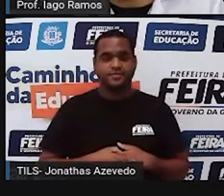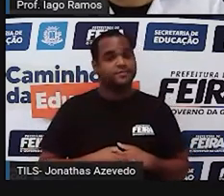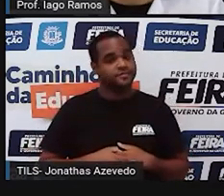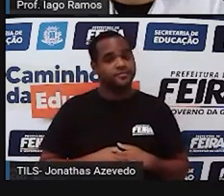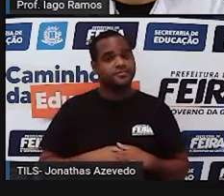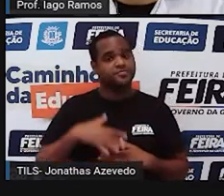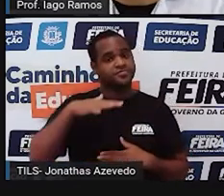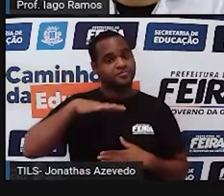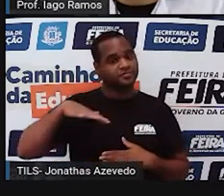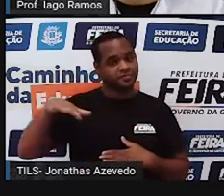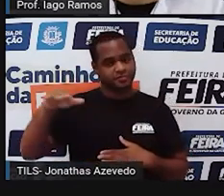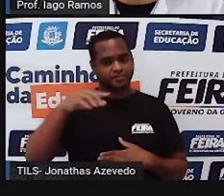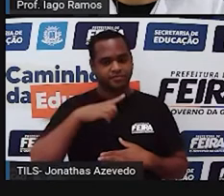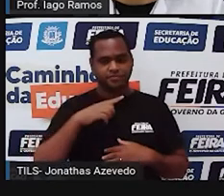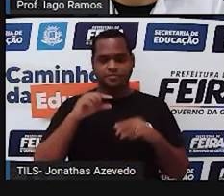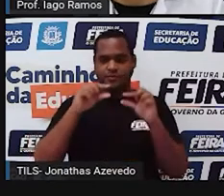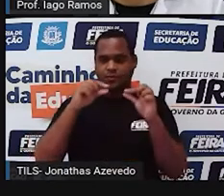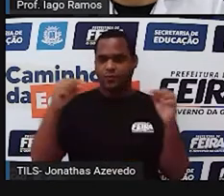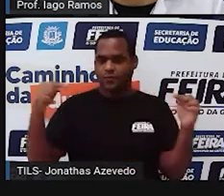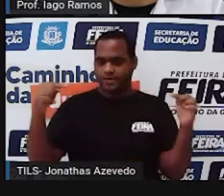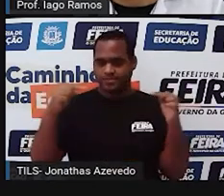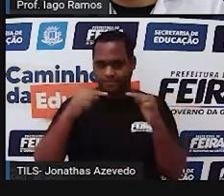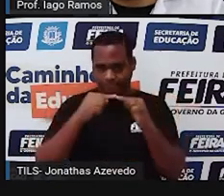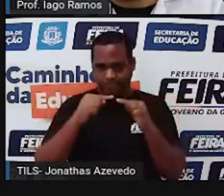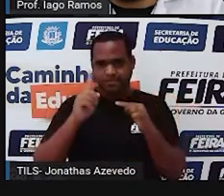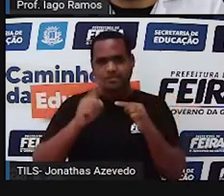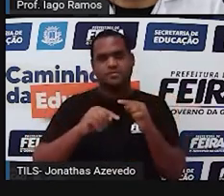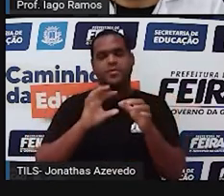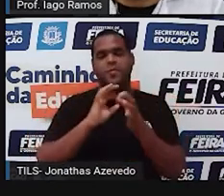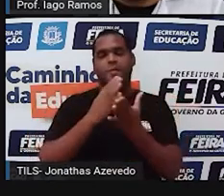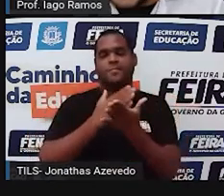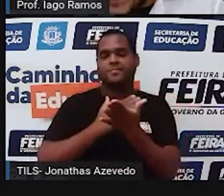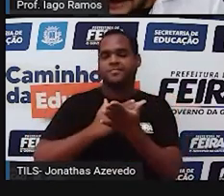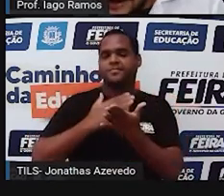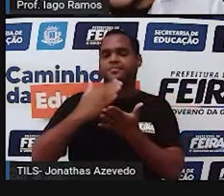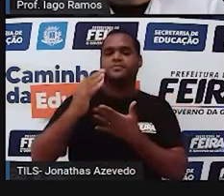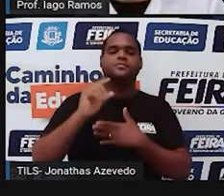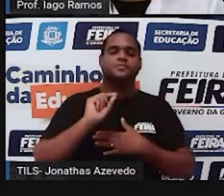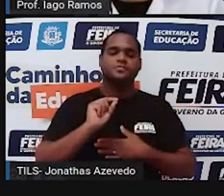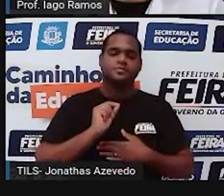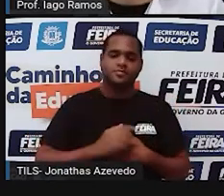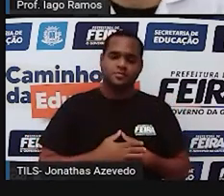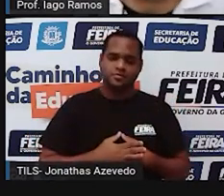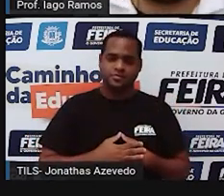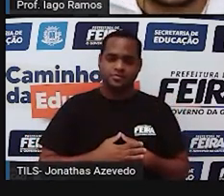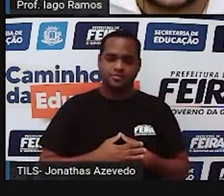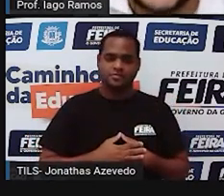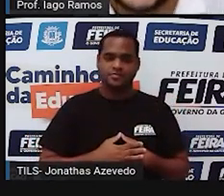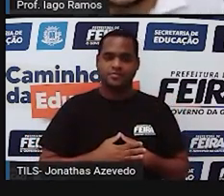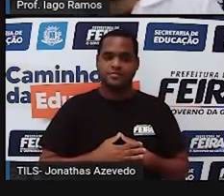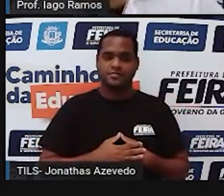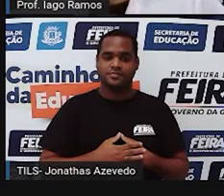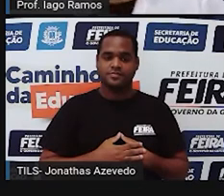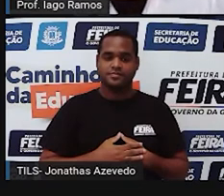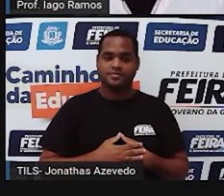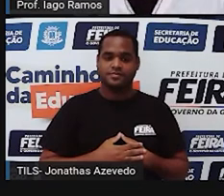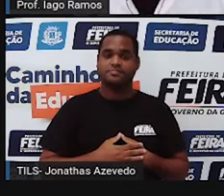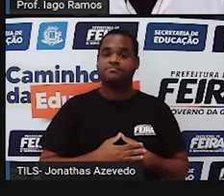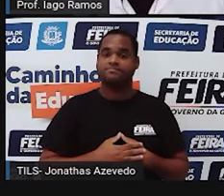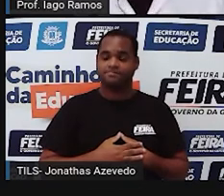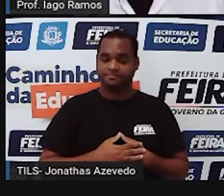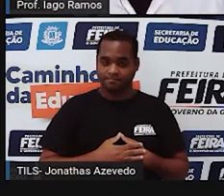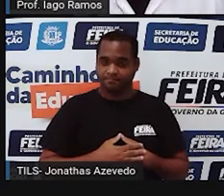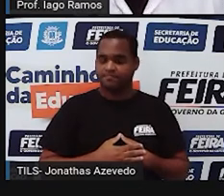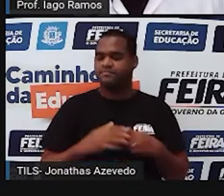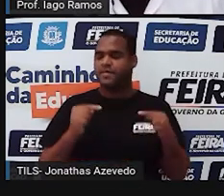Região entre duas semirretas, partindo de um mesmo ponto. Essa é a resposta, tá? Qual é a